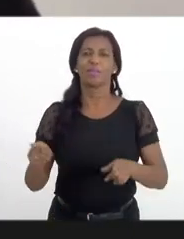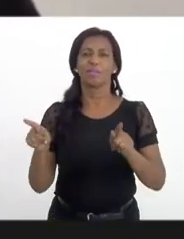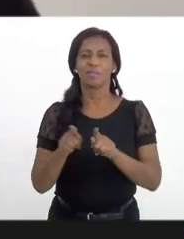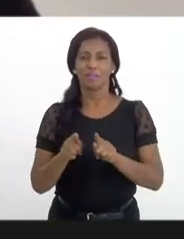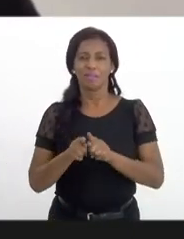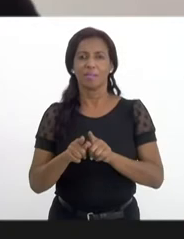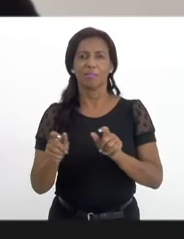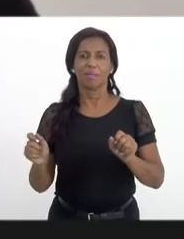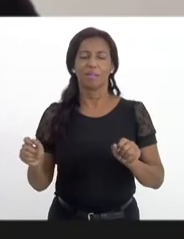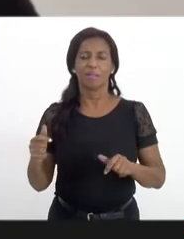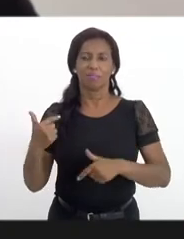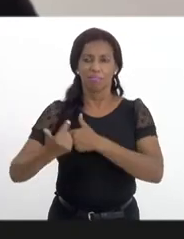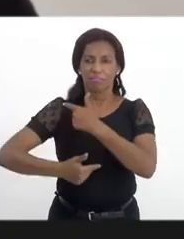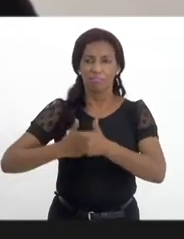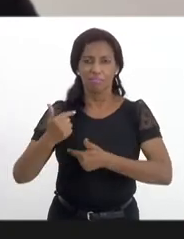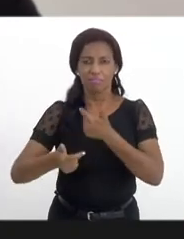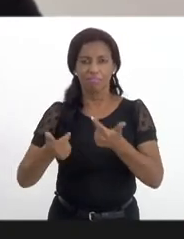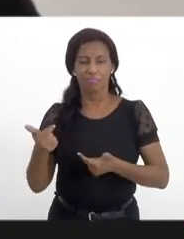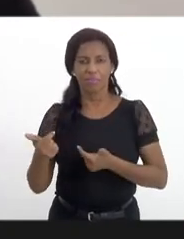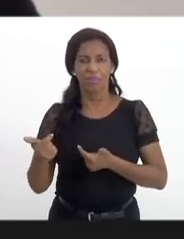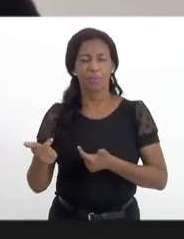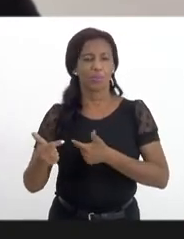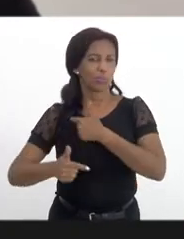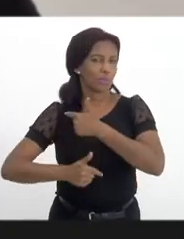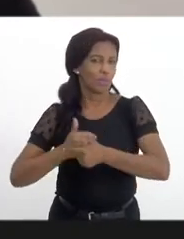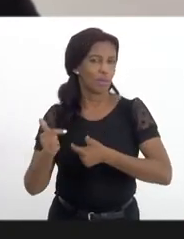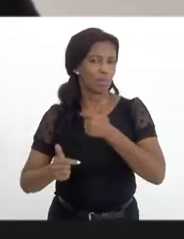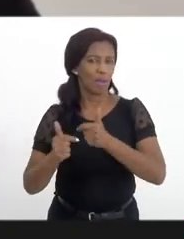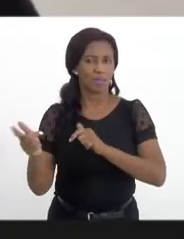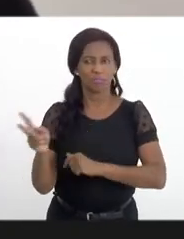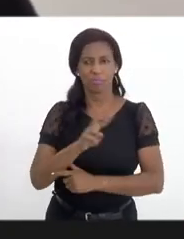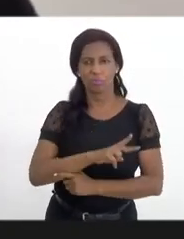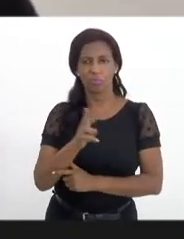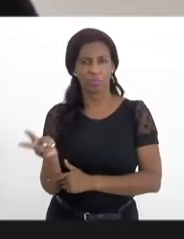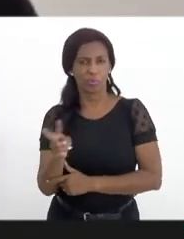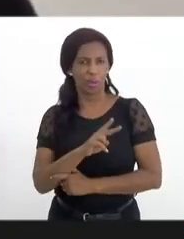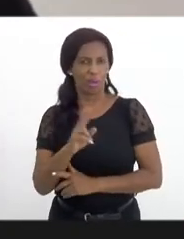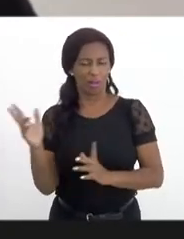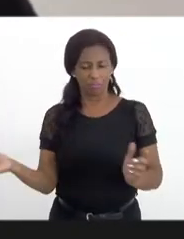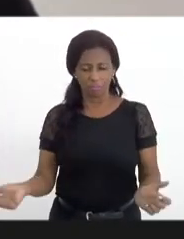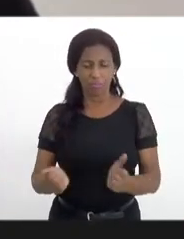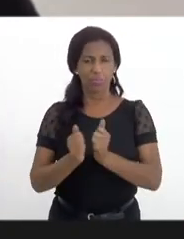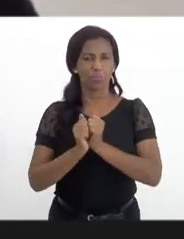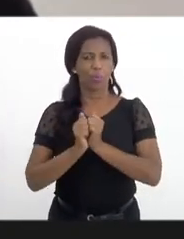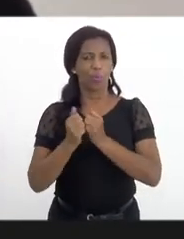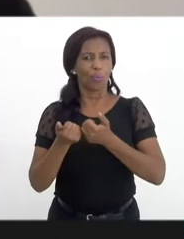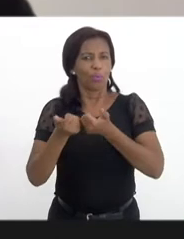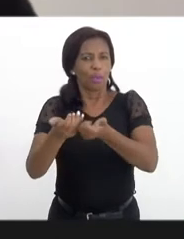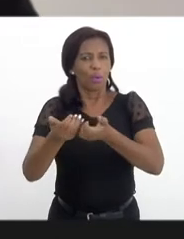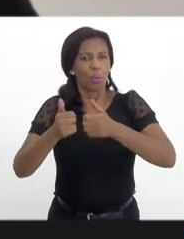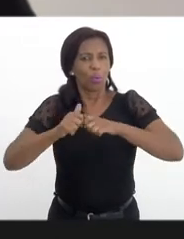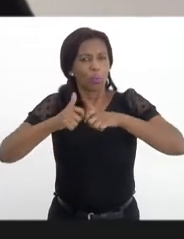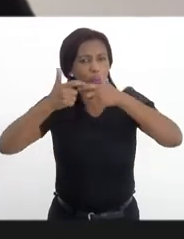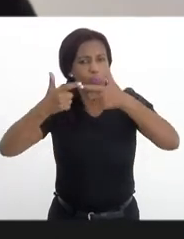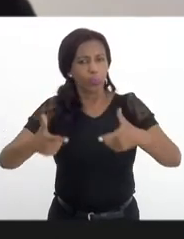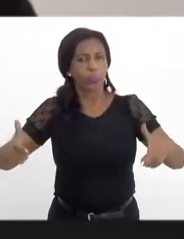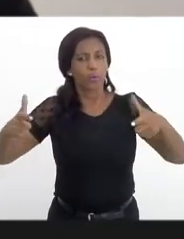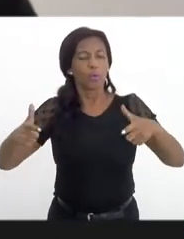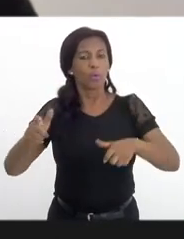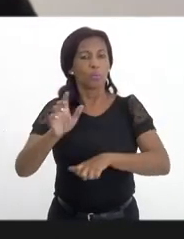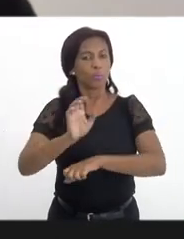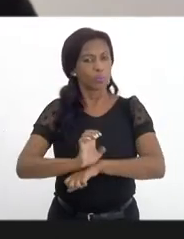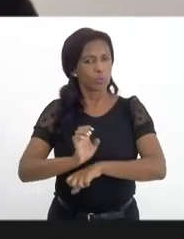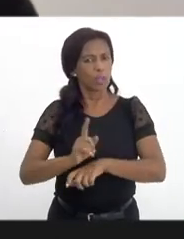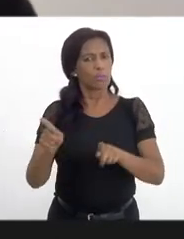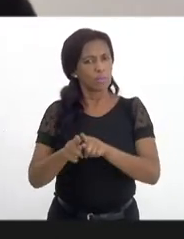fazer com que o sucesso do trabalho de ambas as partes venham trazer um grande avanço no nosso estado e também